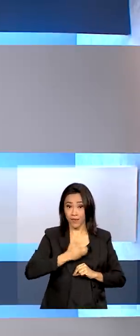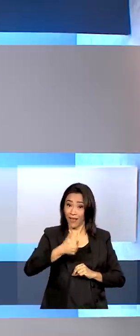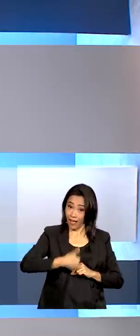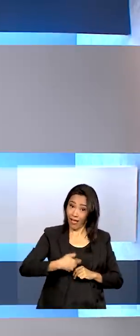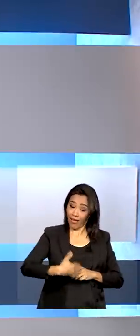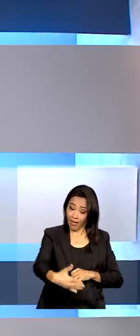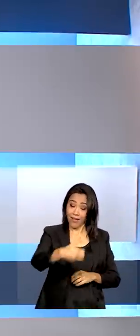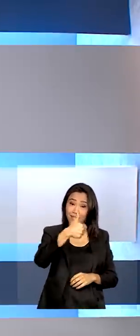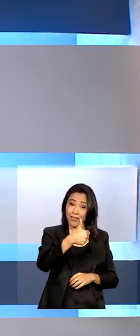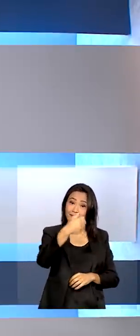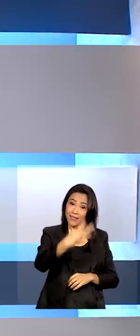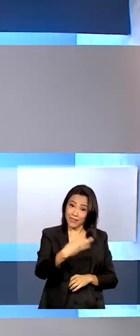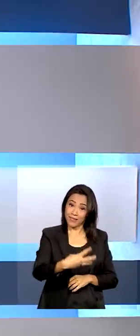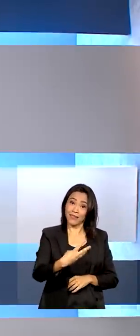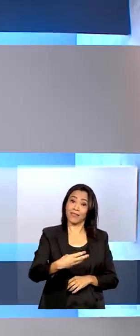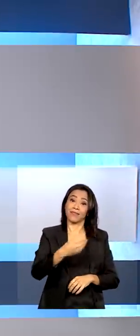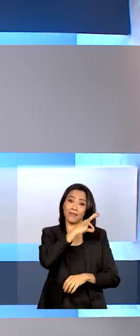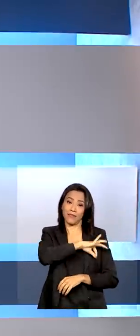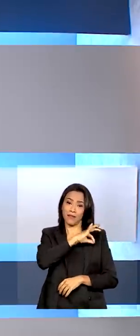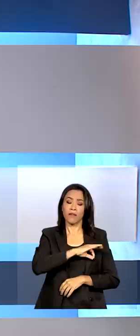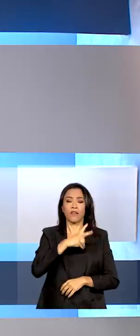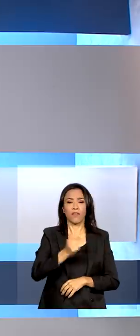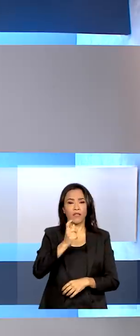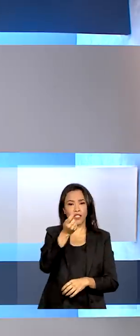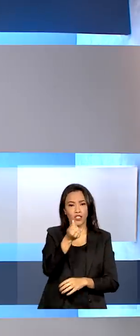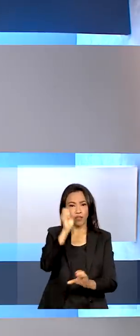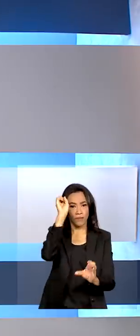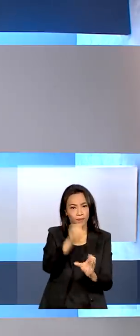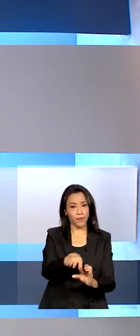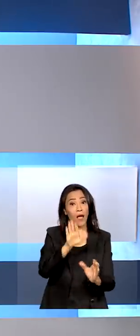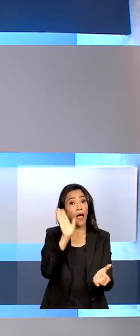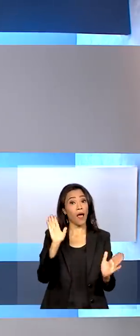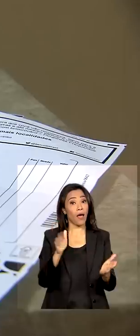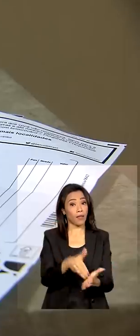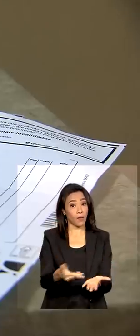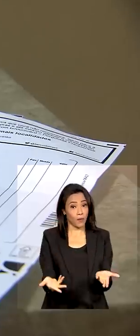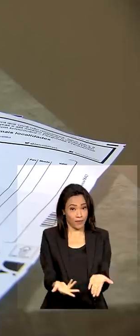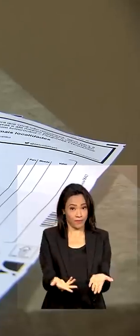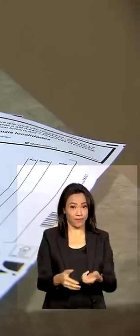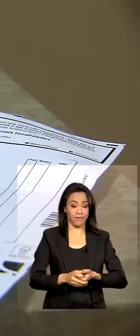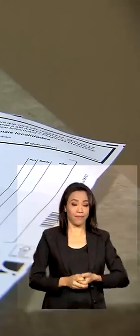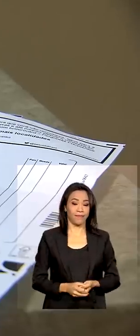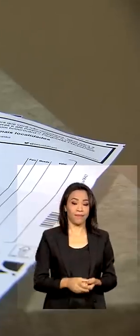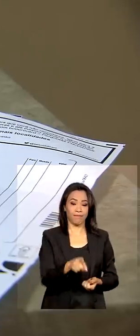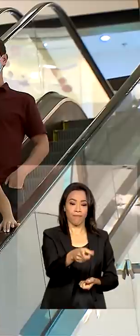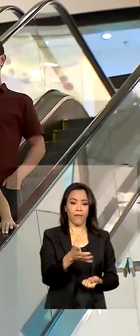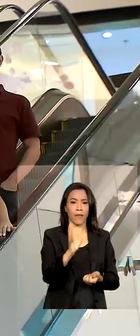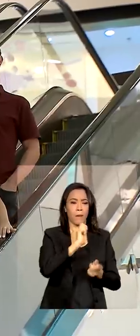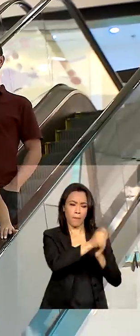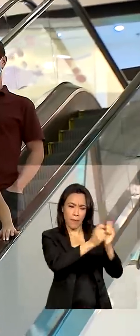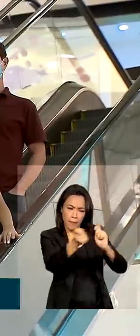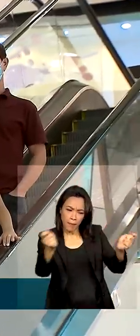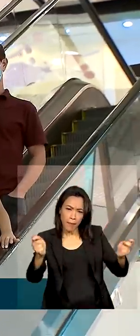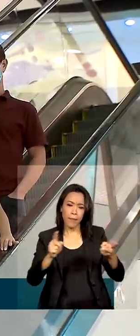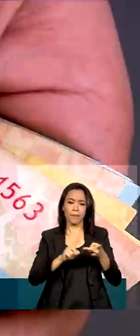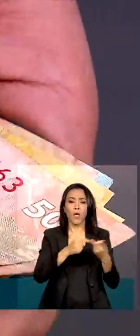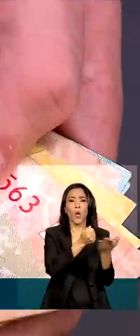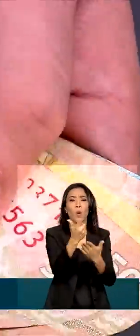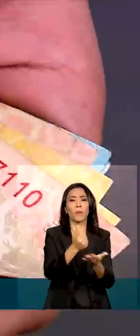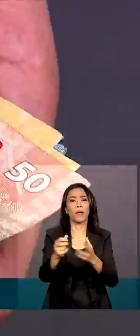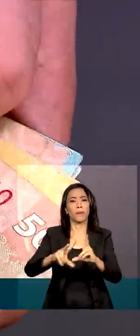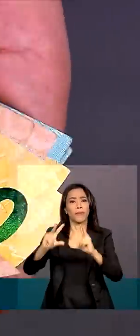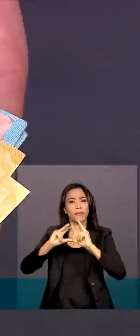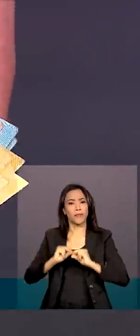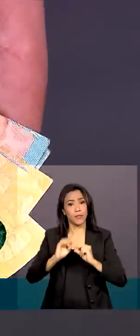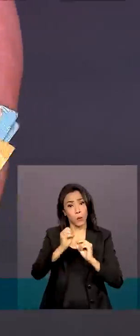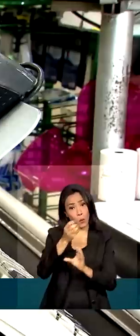13º salário, que deve ser depositada até hoje. Pagar contas, comprar presentes, fazer